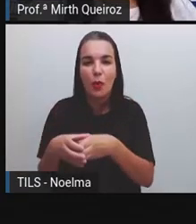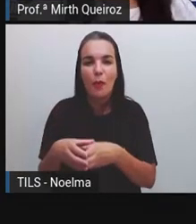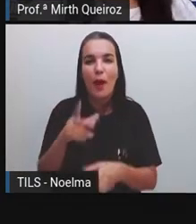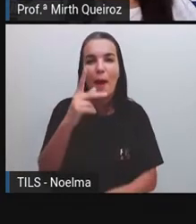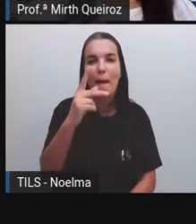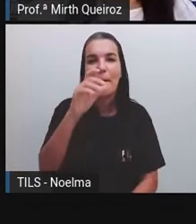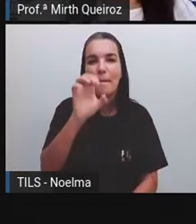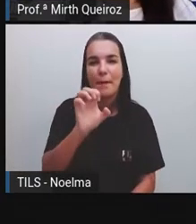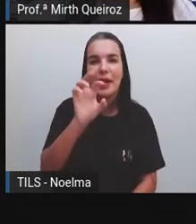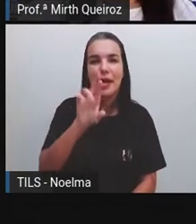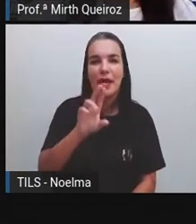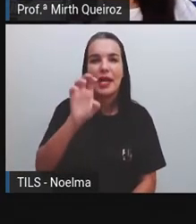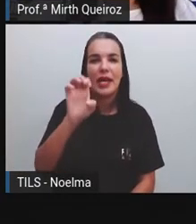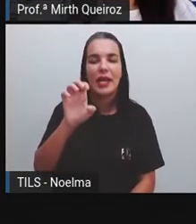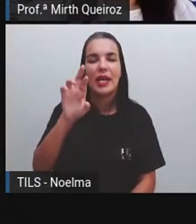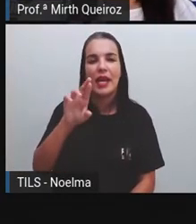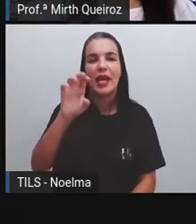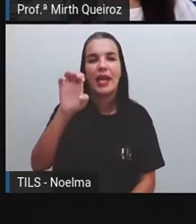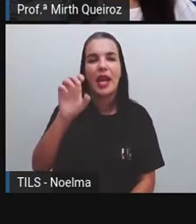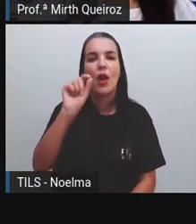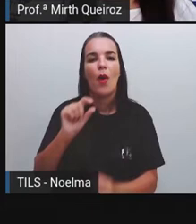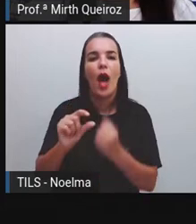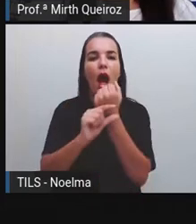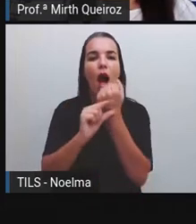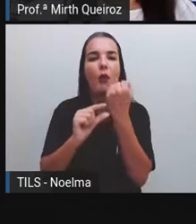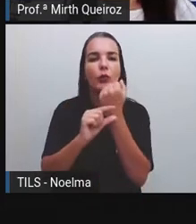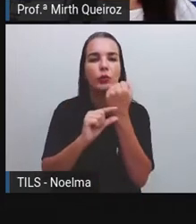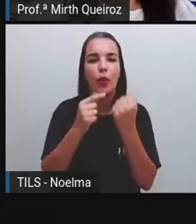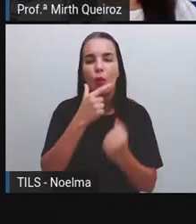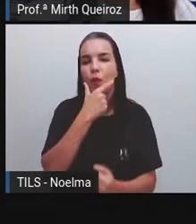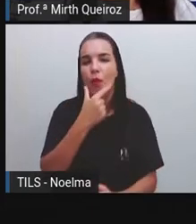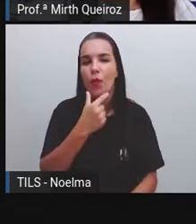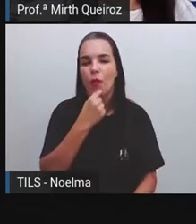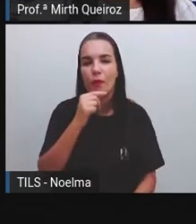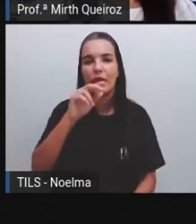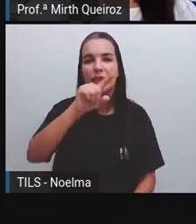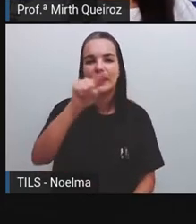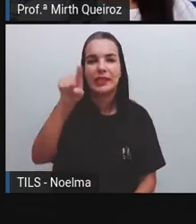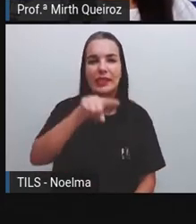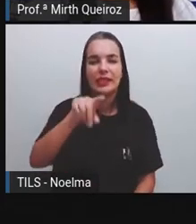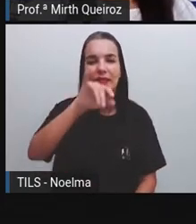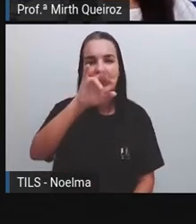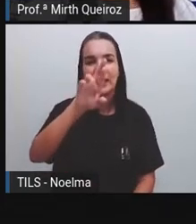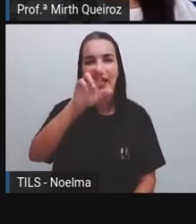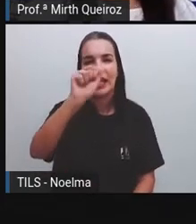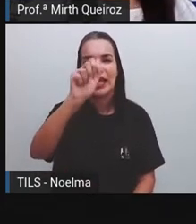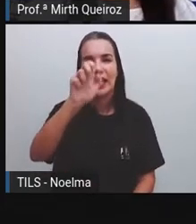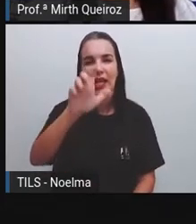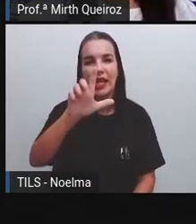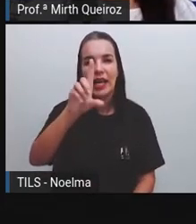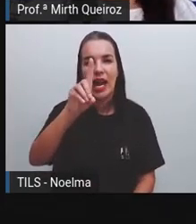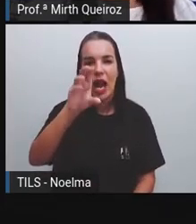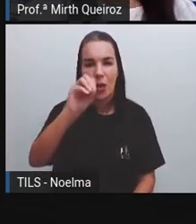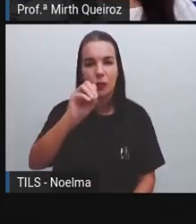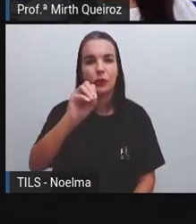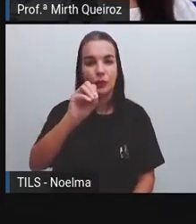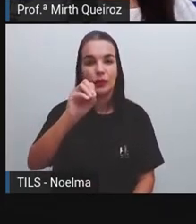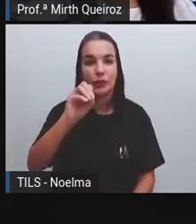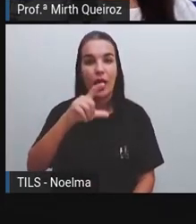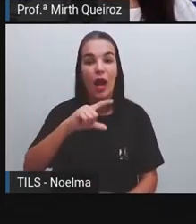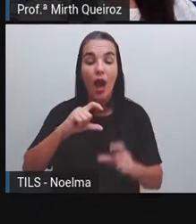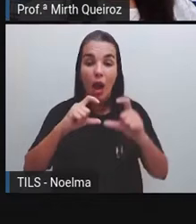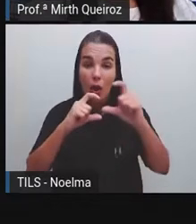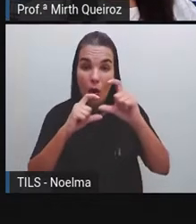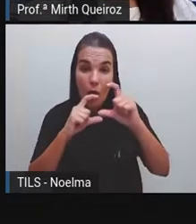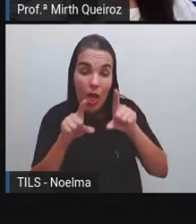do cartunista Ziraldo. Quem é que já viu alguma história em quadrinhos da Turma do Pererê? A Turma do Pererê que chegou até mesmo a ter